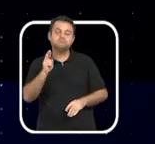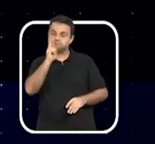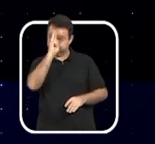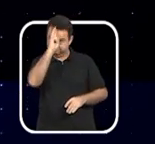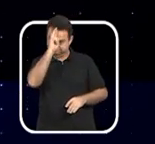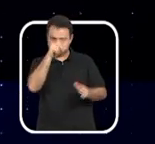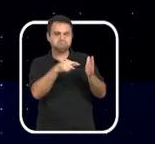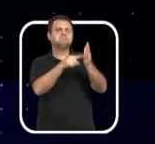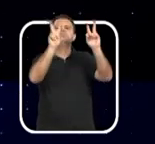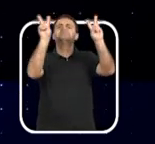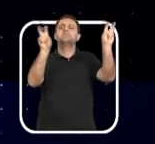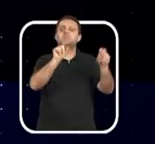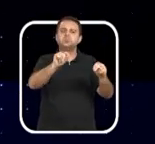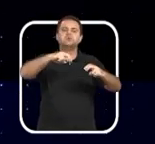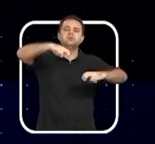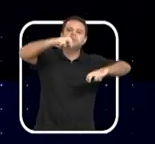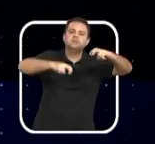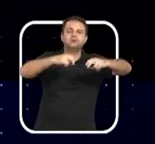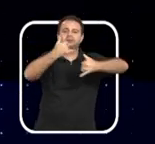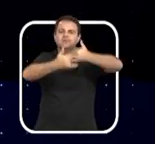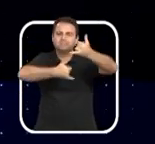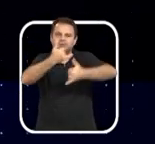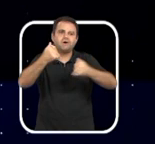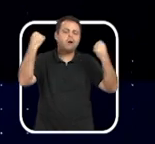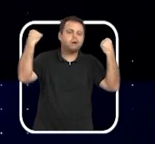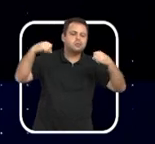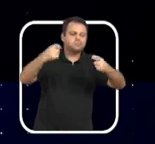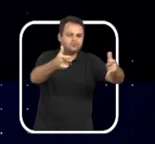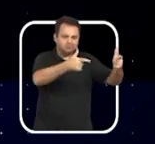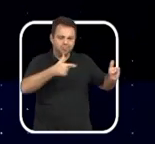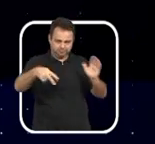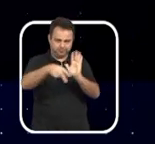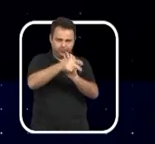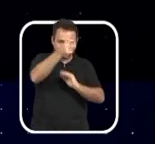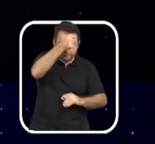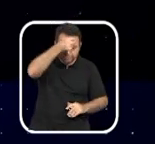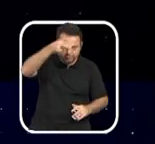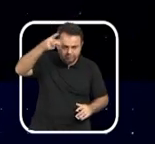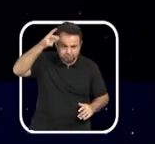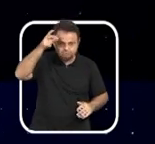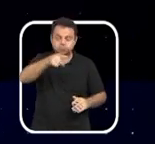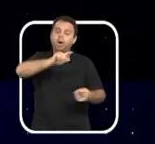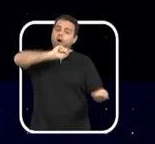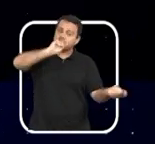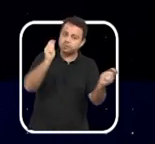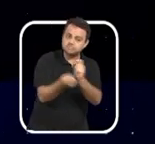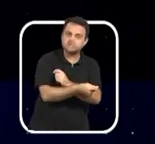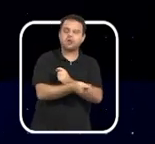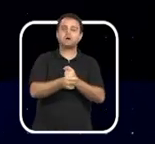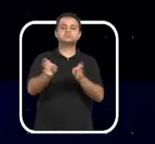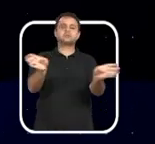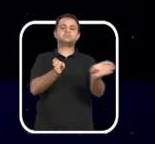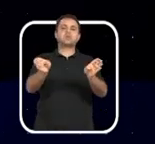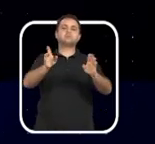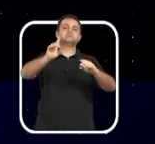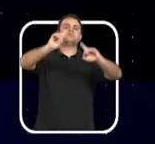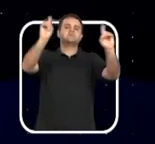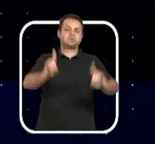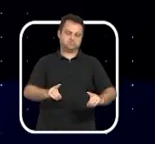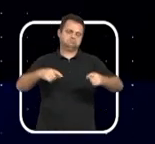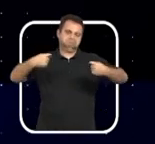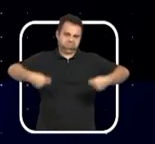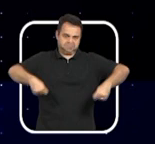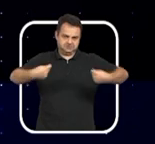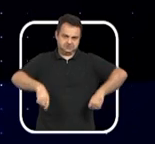determina que brinquedos e aparelhos de academia ao ar livre em áreas públicas tenham acessibilidade.